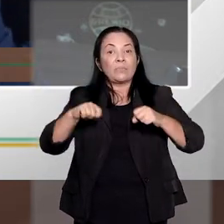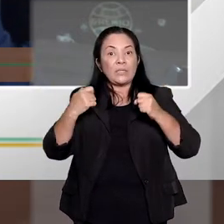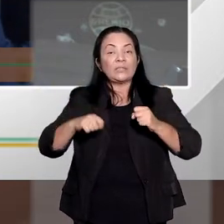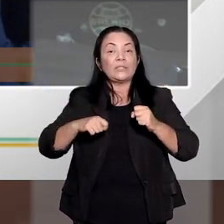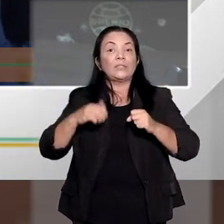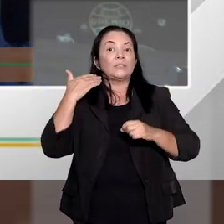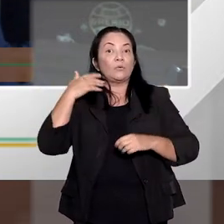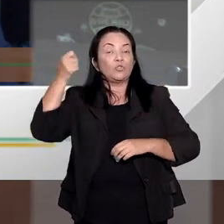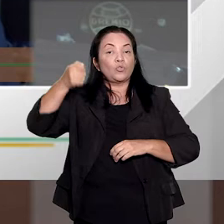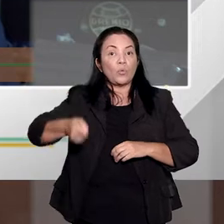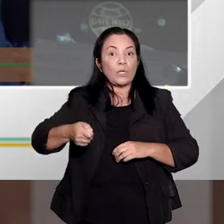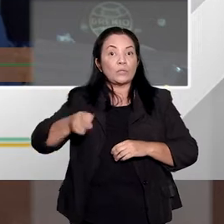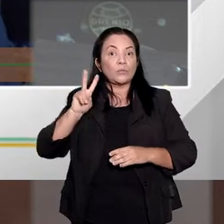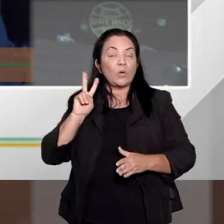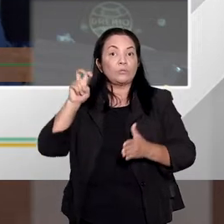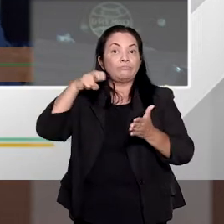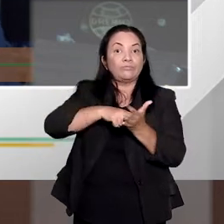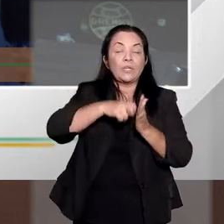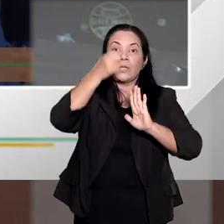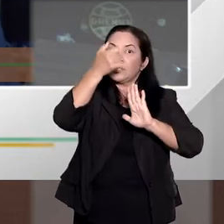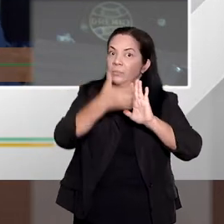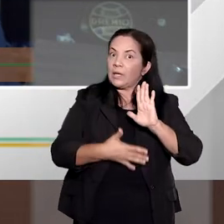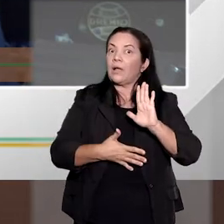cada uma das fases de fixação da pena.